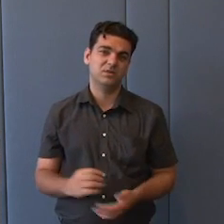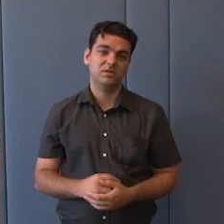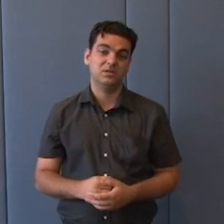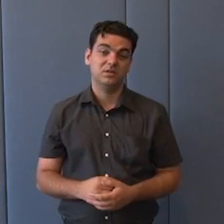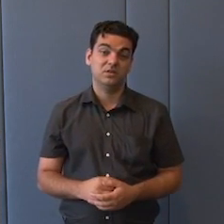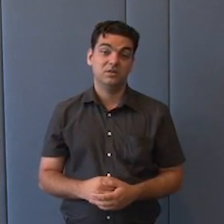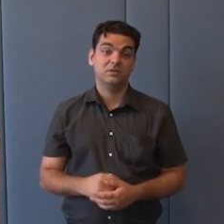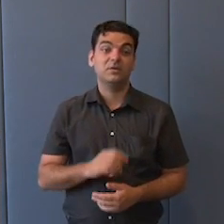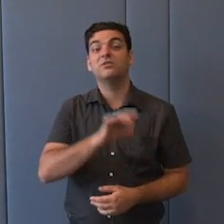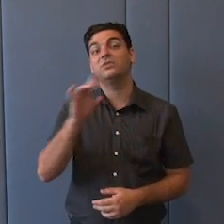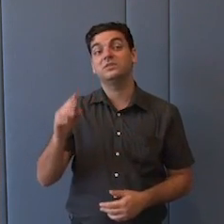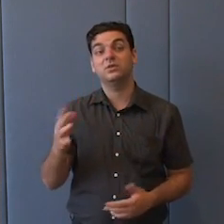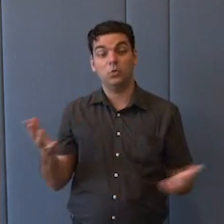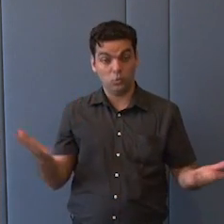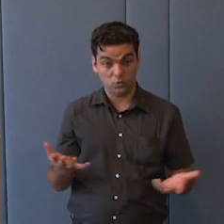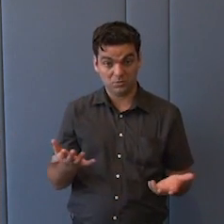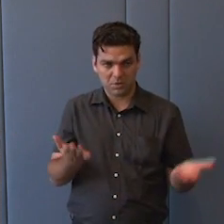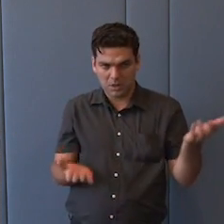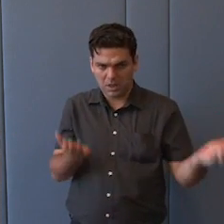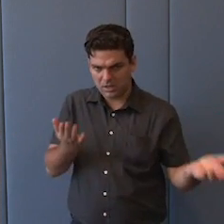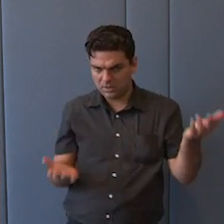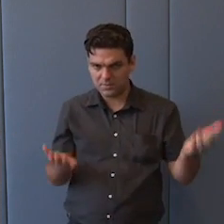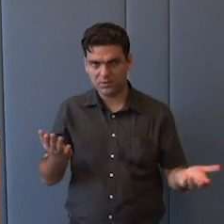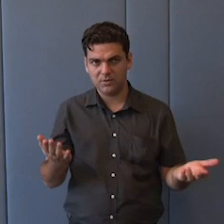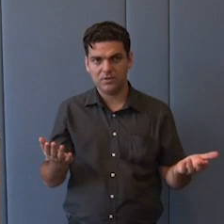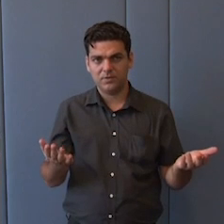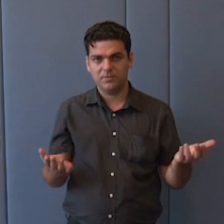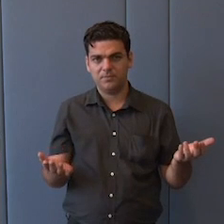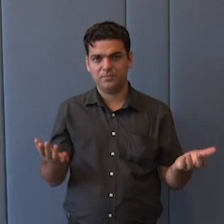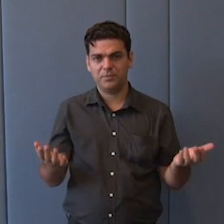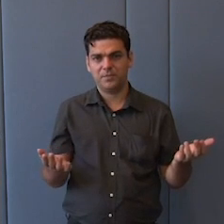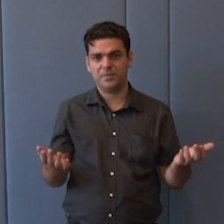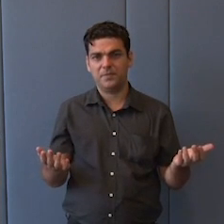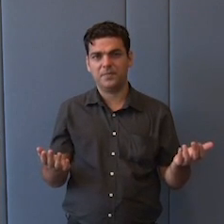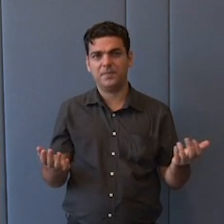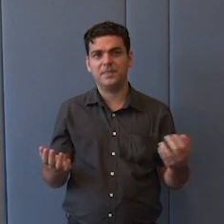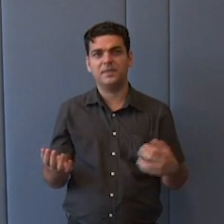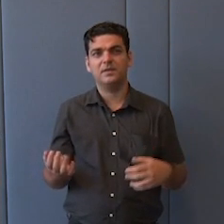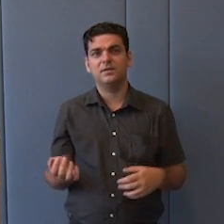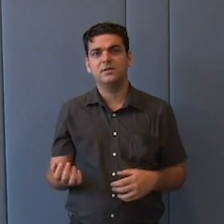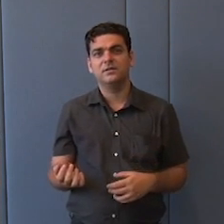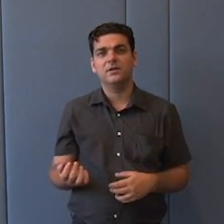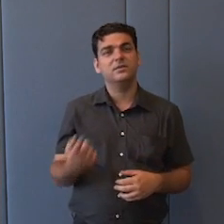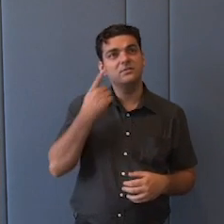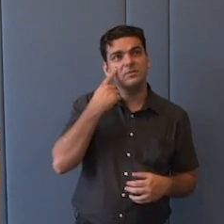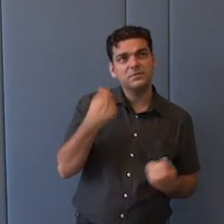Depende, equilíbrio entre o genocídio e a liberdade, acho que é um pouco de genocídio,